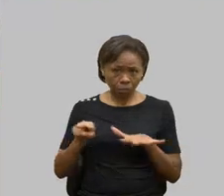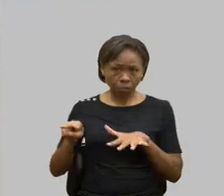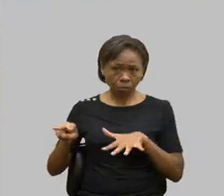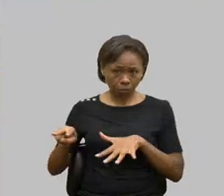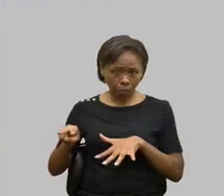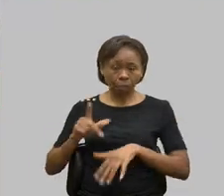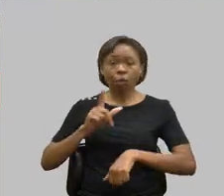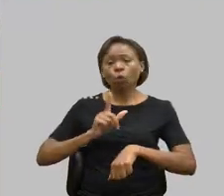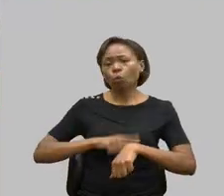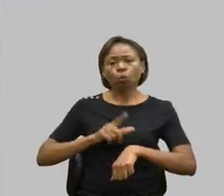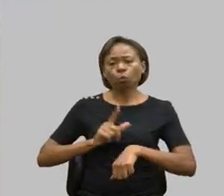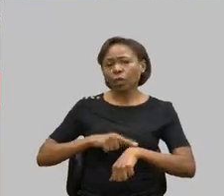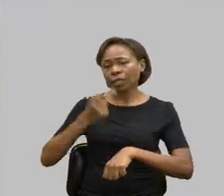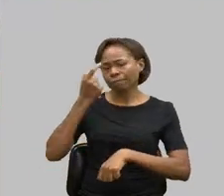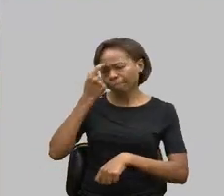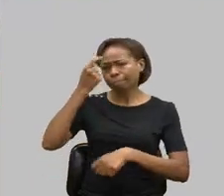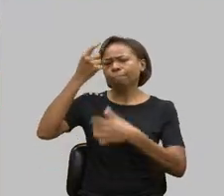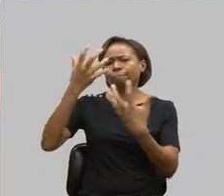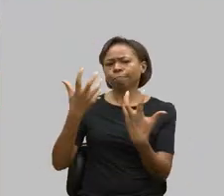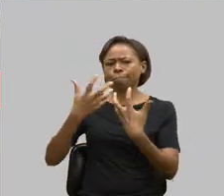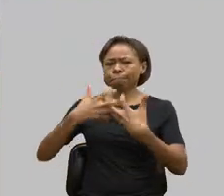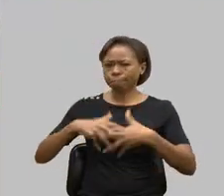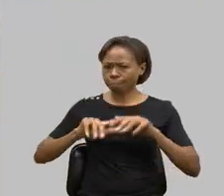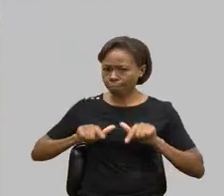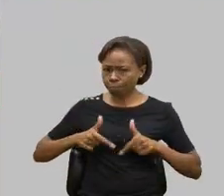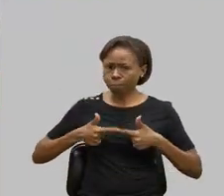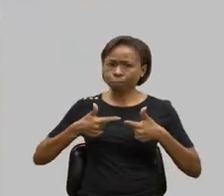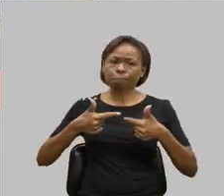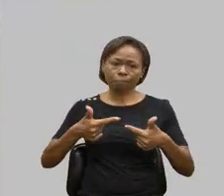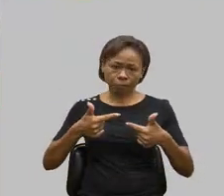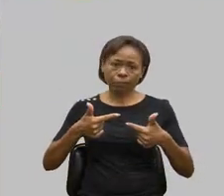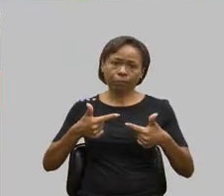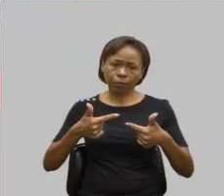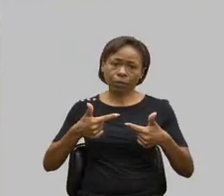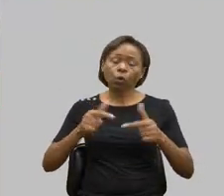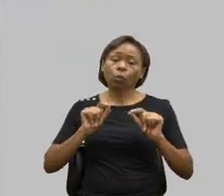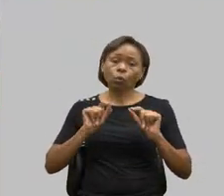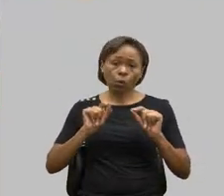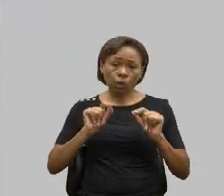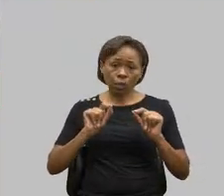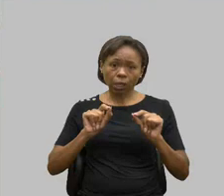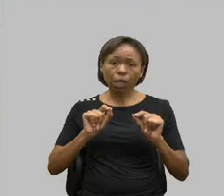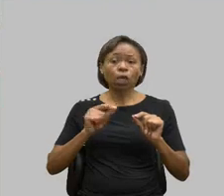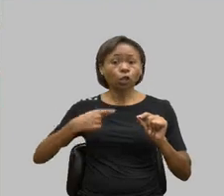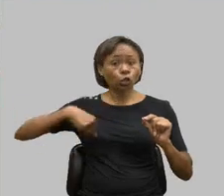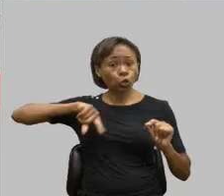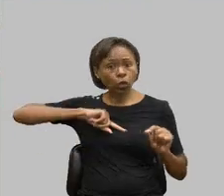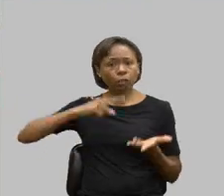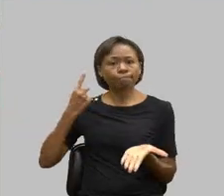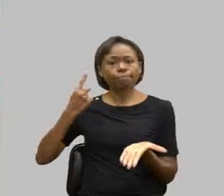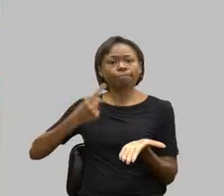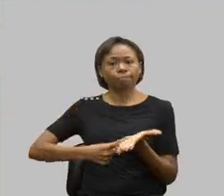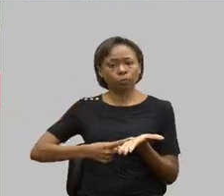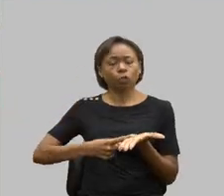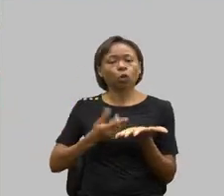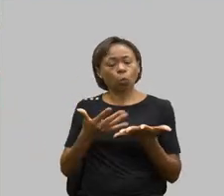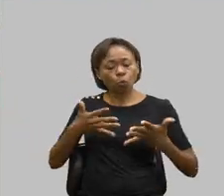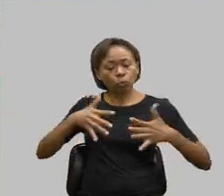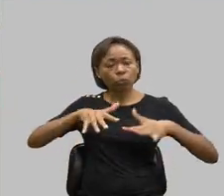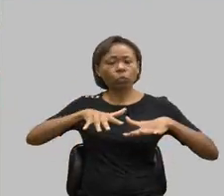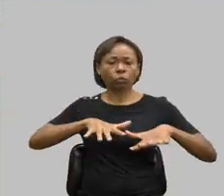momento de reflexão e ação em que reafirmamos nosso compromisso com a inclusão e a